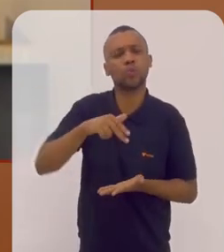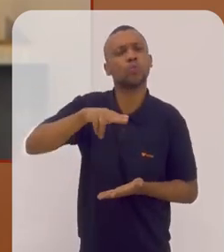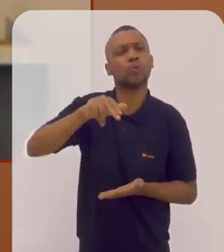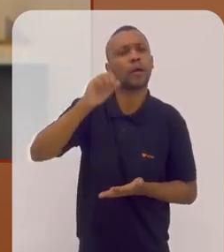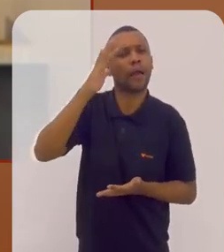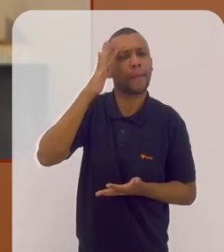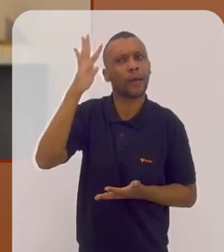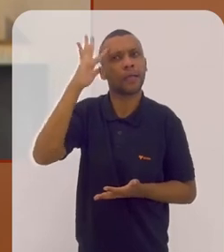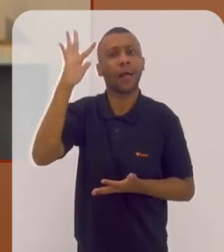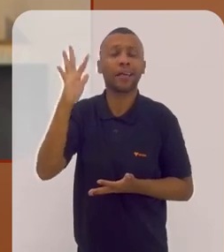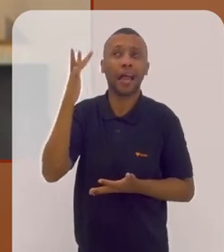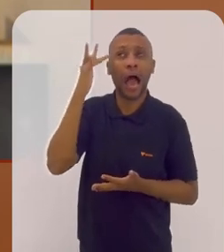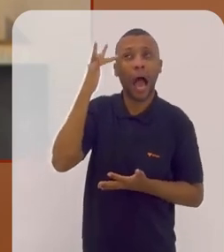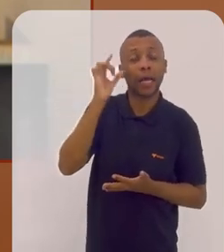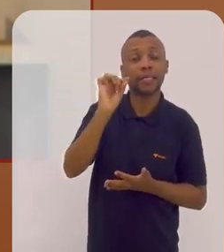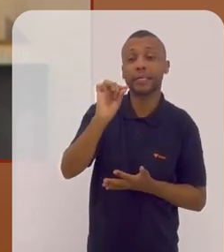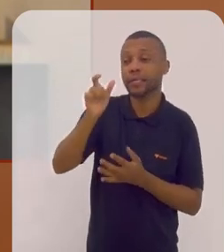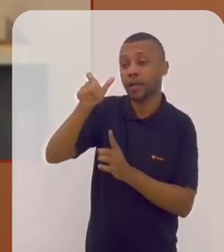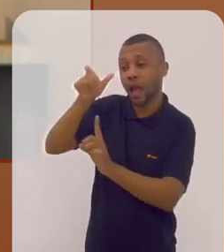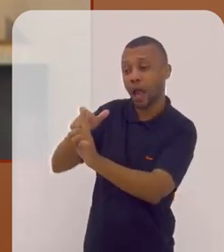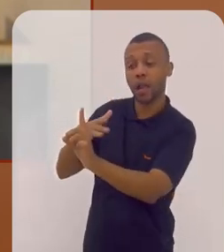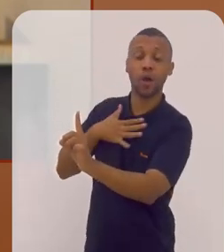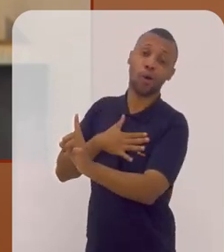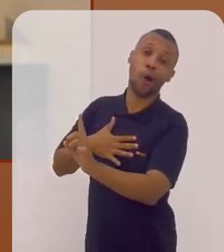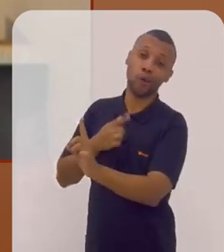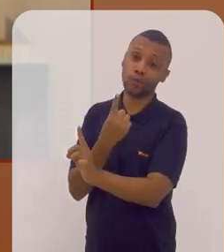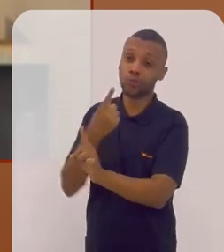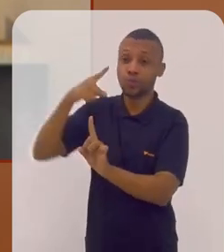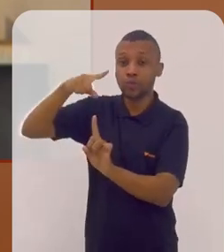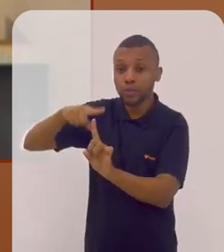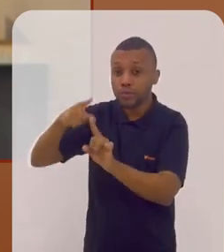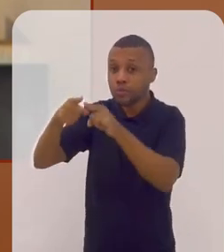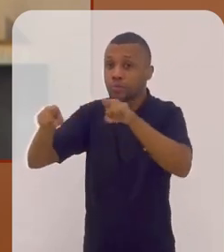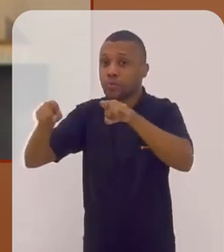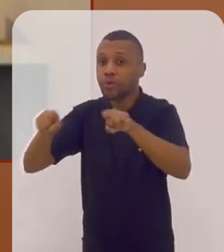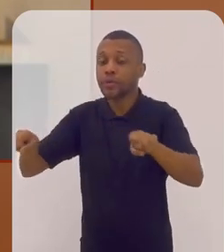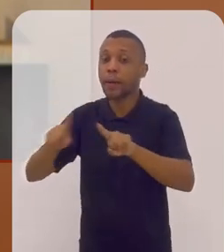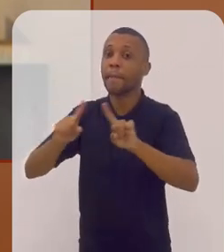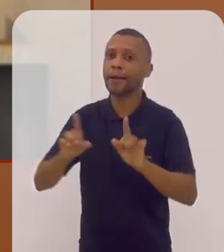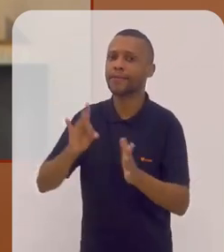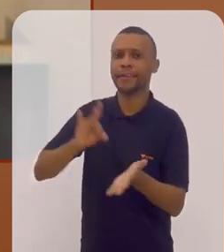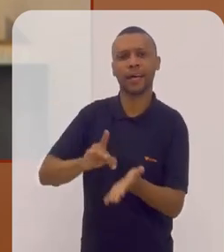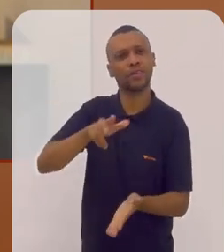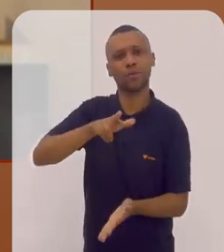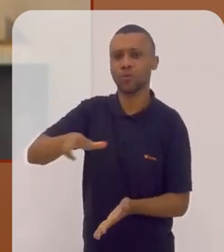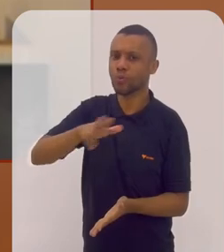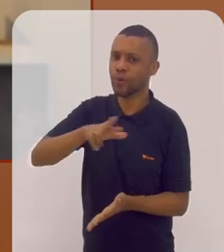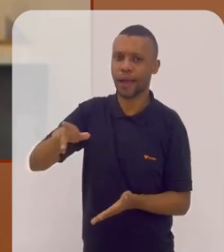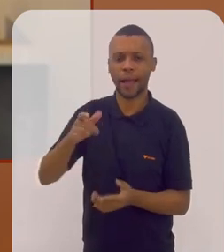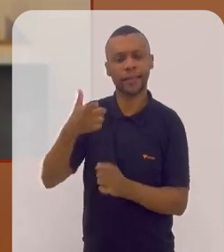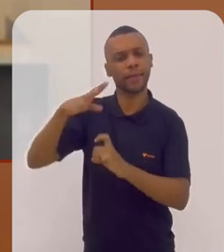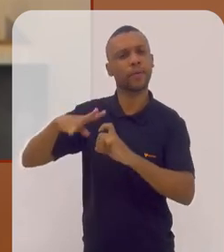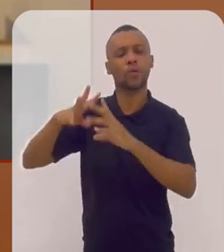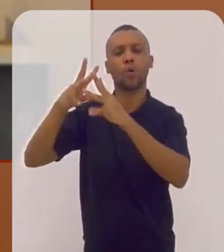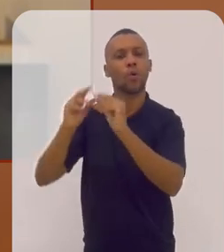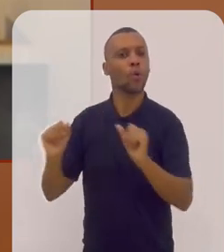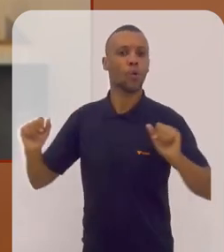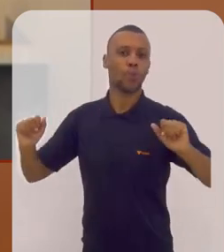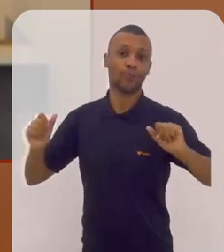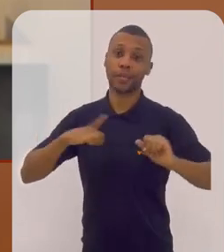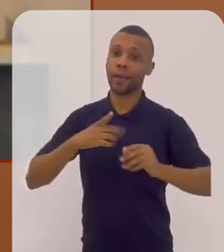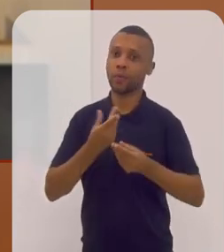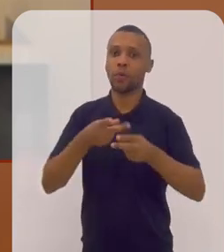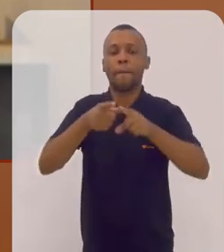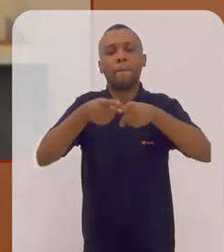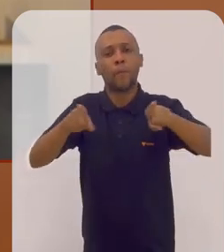imaginaria, achando que gostam de um tipo específico de música e que não é verdade, esses mitos todos caem por terra, tem muita